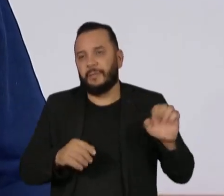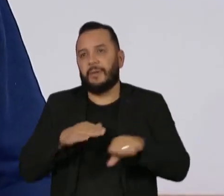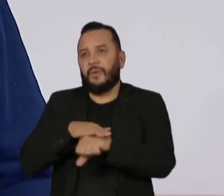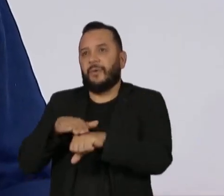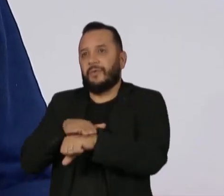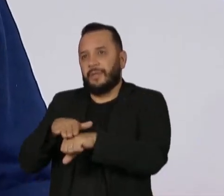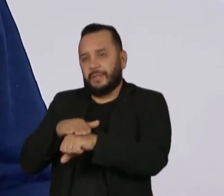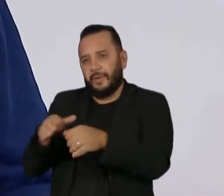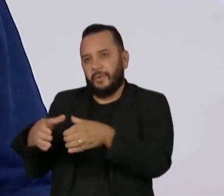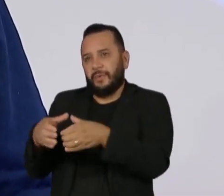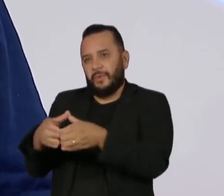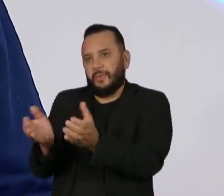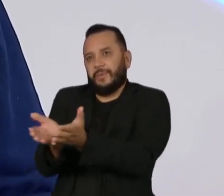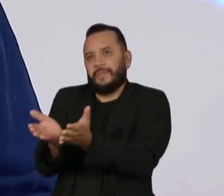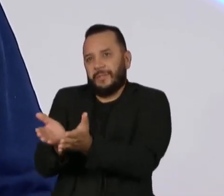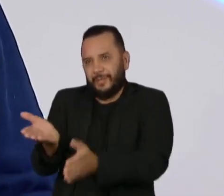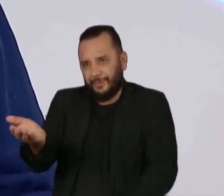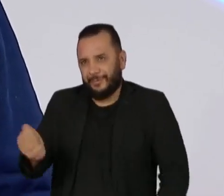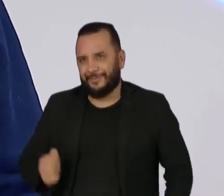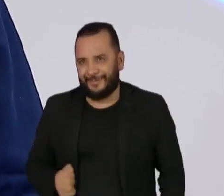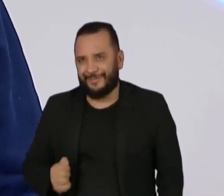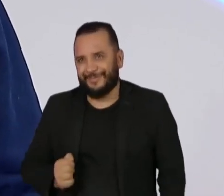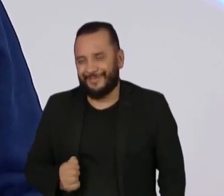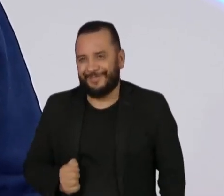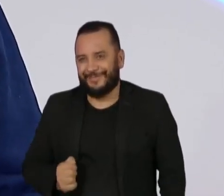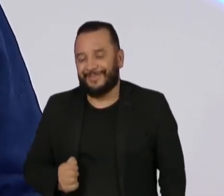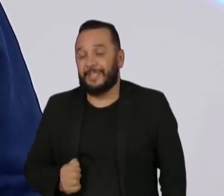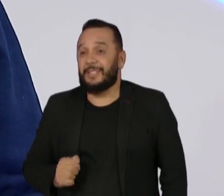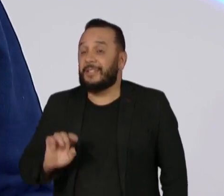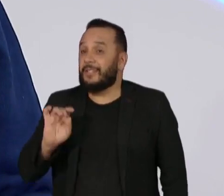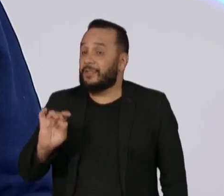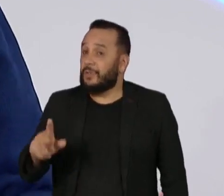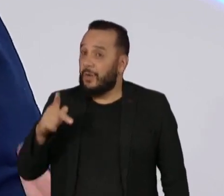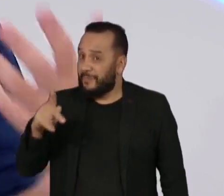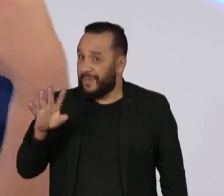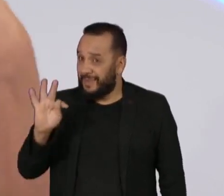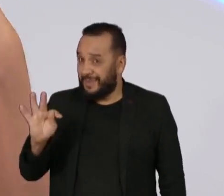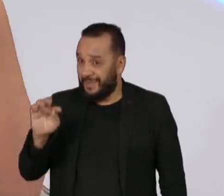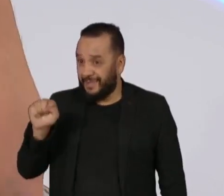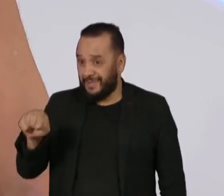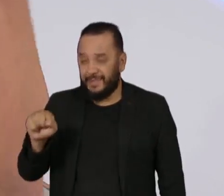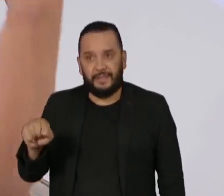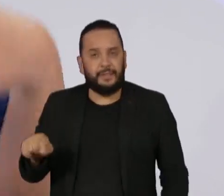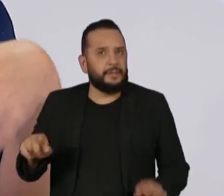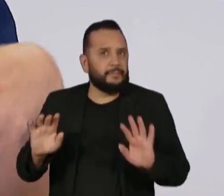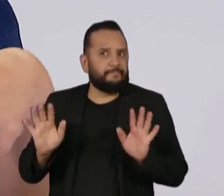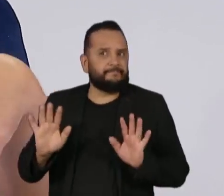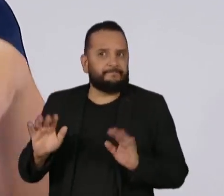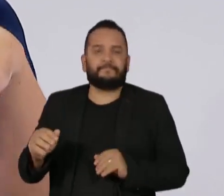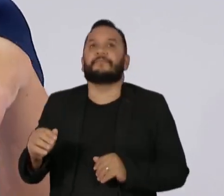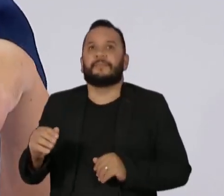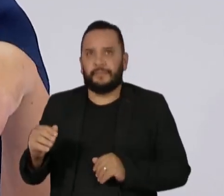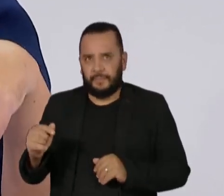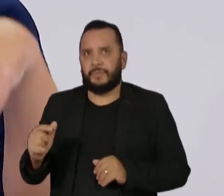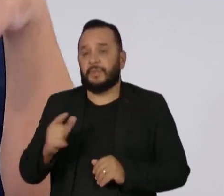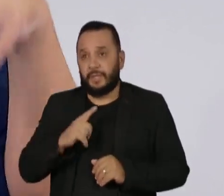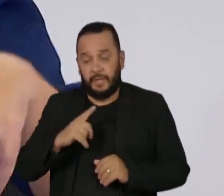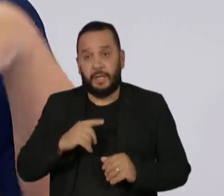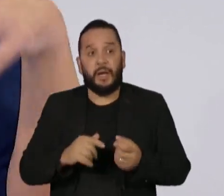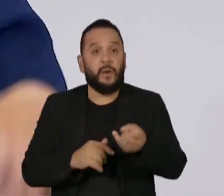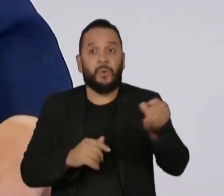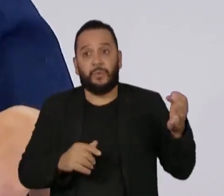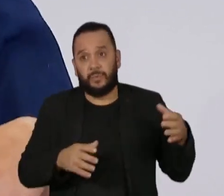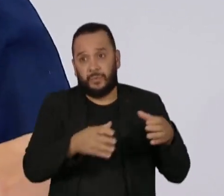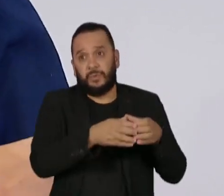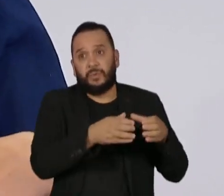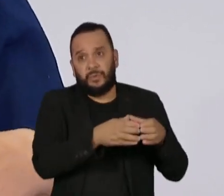como fazer, entendeu? Porque aí tem uma questão que não só o PT tem que sinalizar, mas também tem um aspecto que parte dessa básica evangélica foi